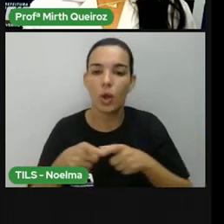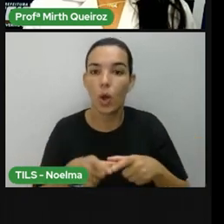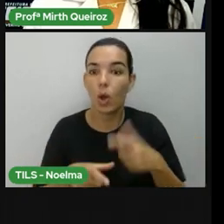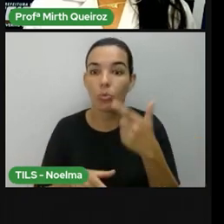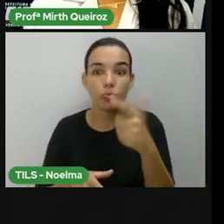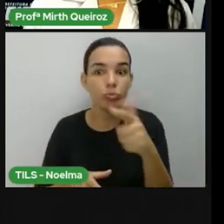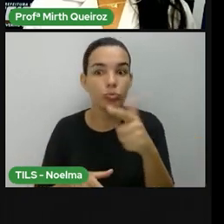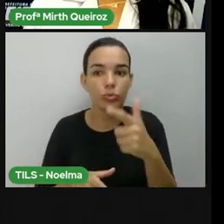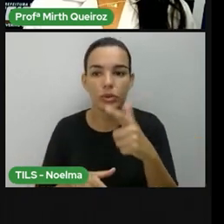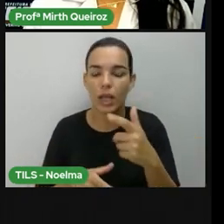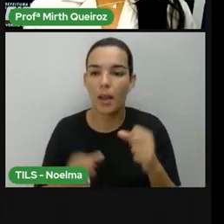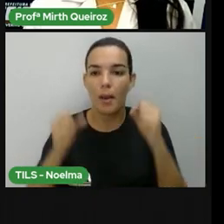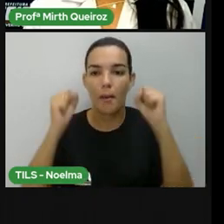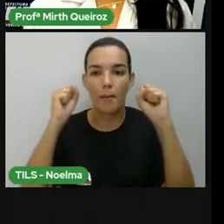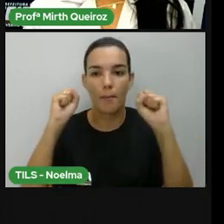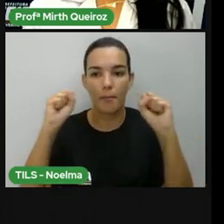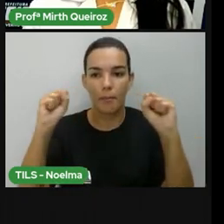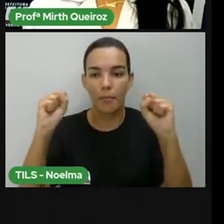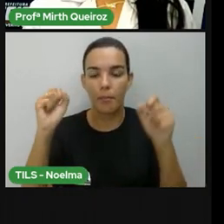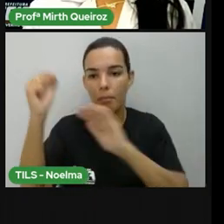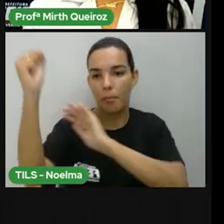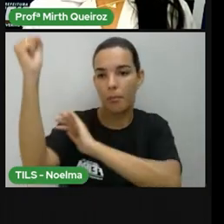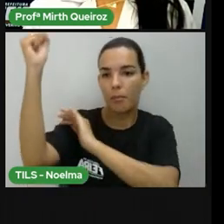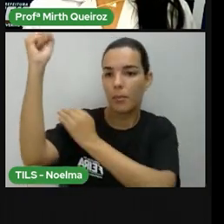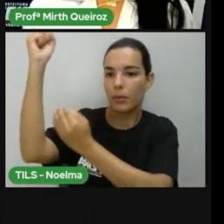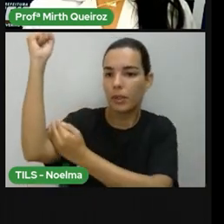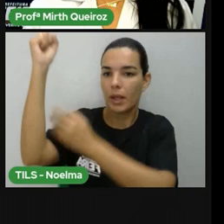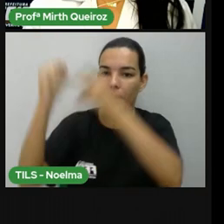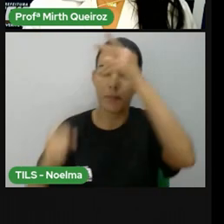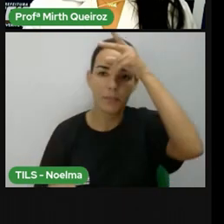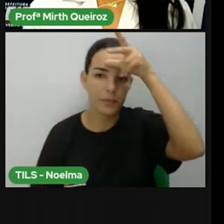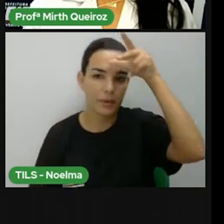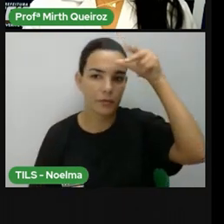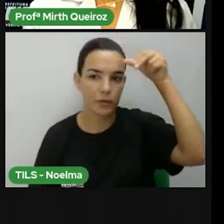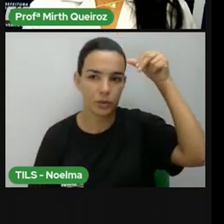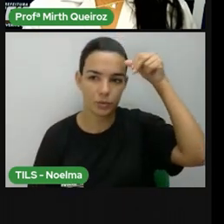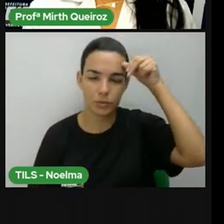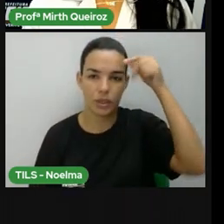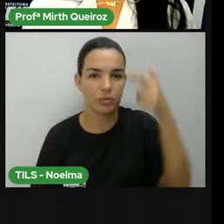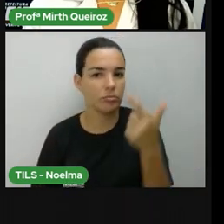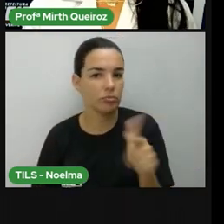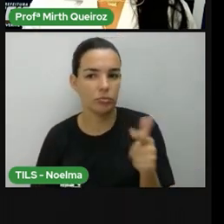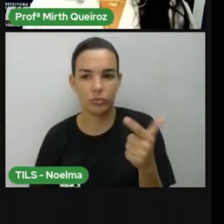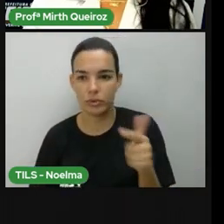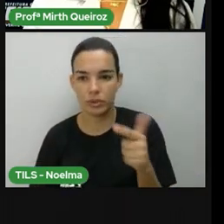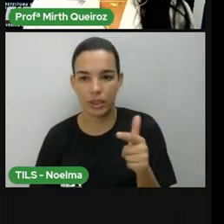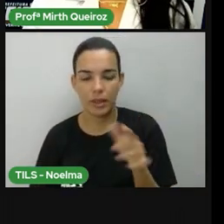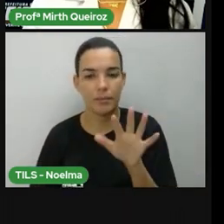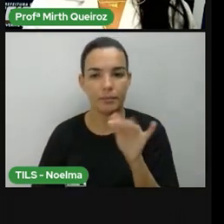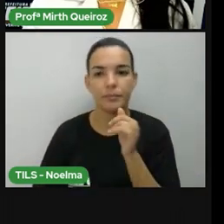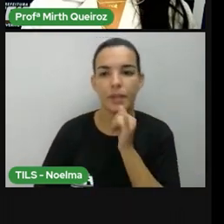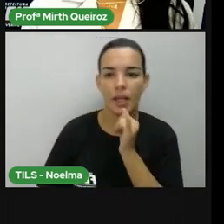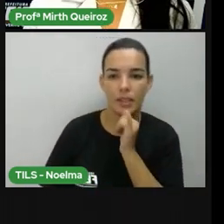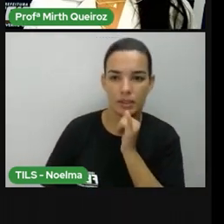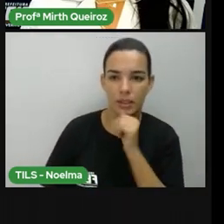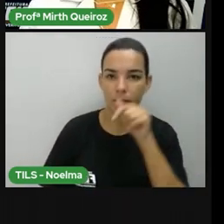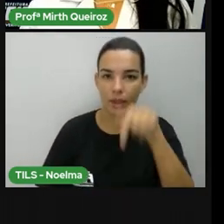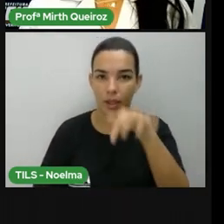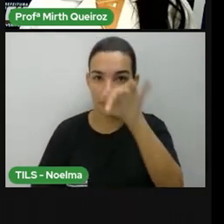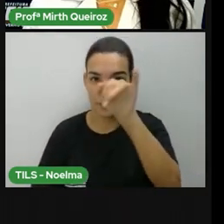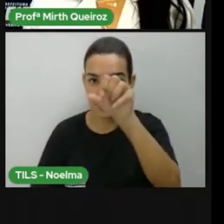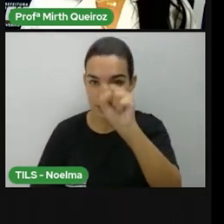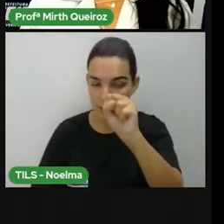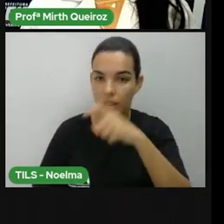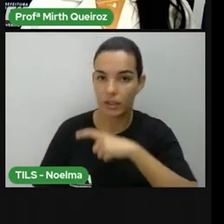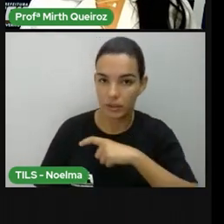autonomia municipal, ou seja, não são emancipadas. Por exemplo, Feira de Santana, aqui,